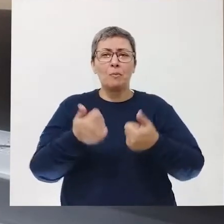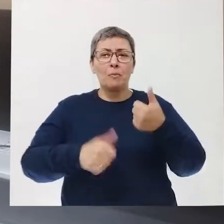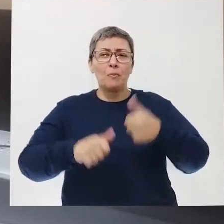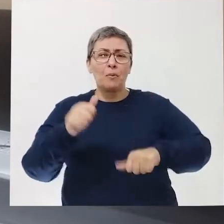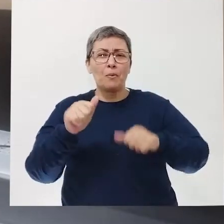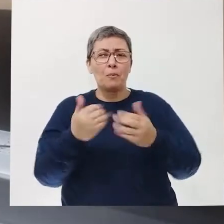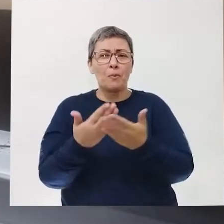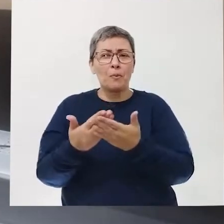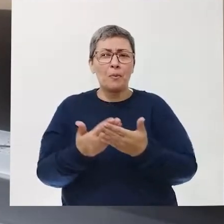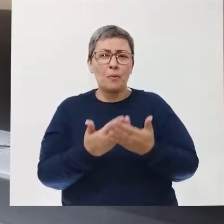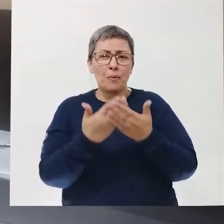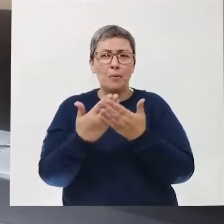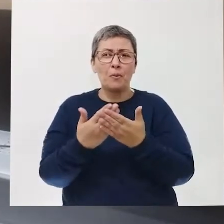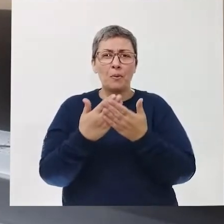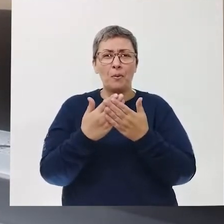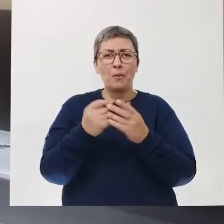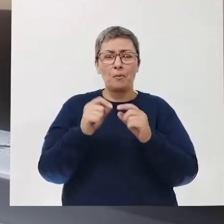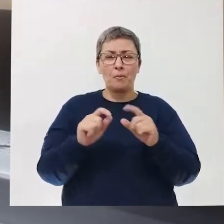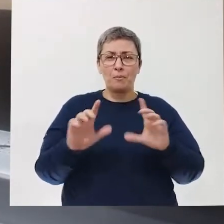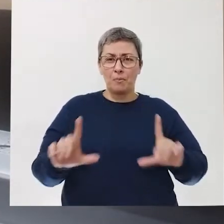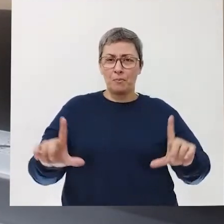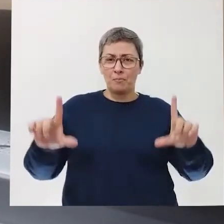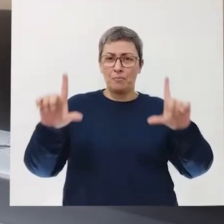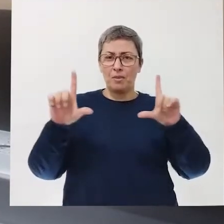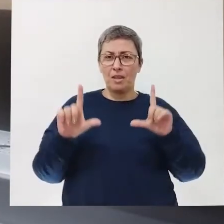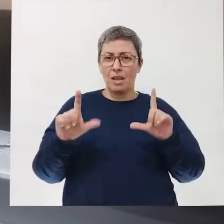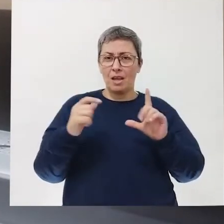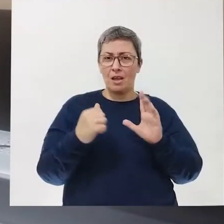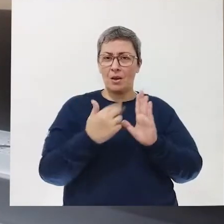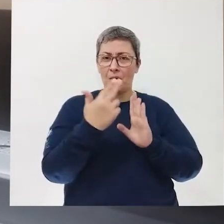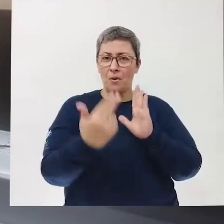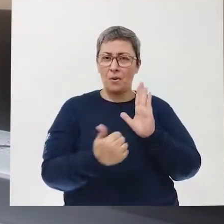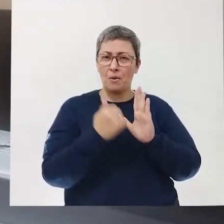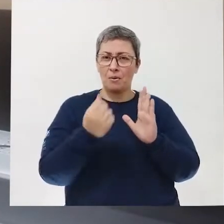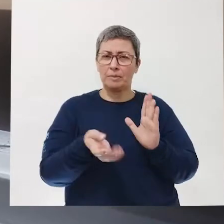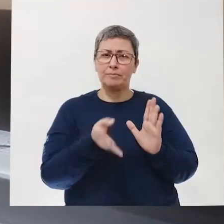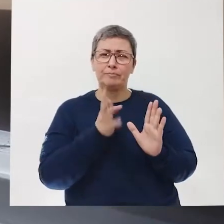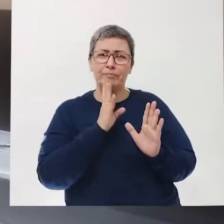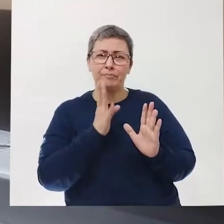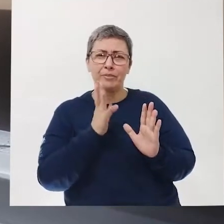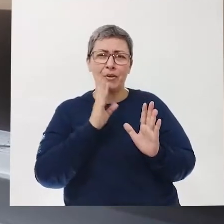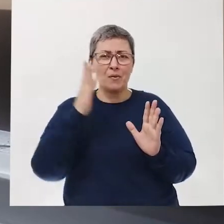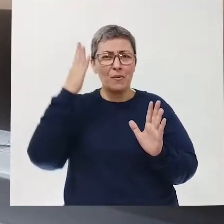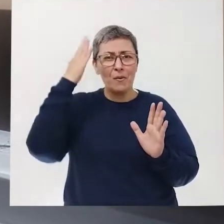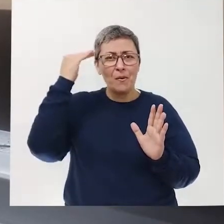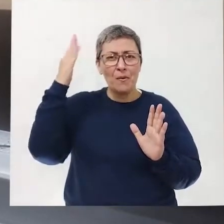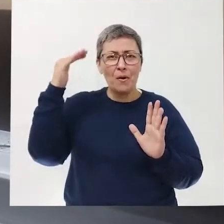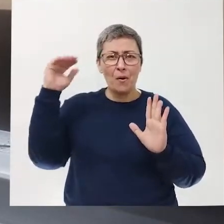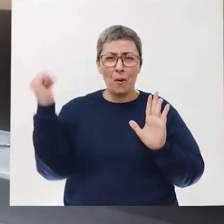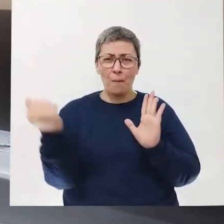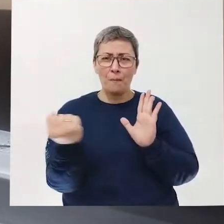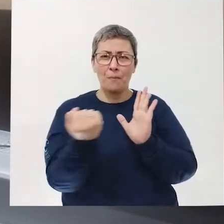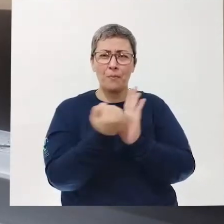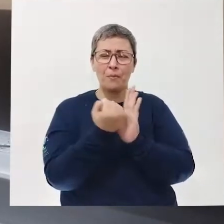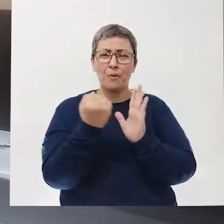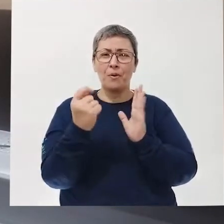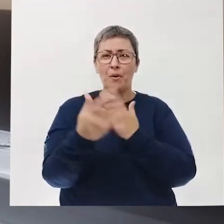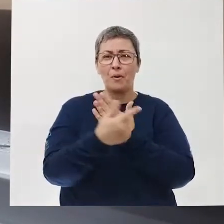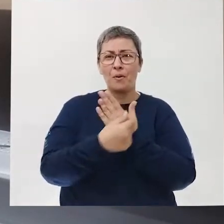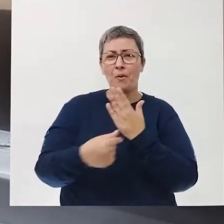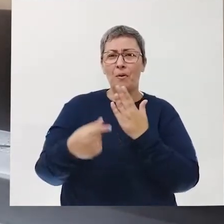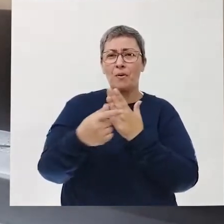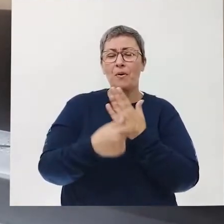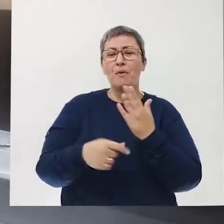um pequeno estudo sobre uma obra de arte, né? É uma pintura muito conhecida, muito famosa, emblemática, e o seu autor,